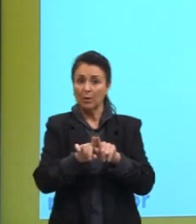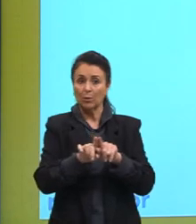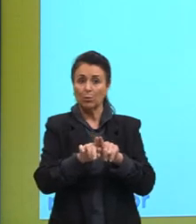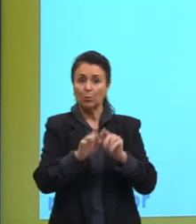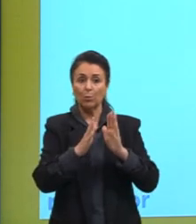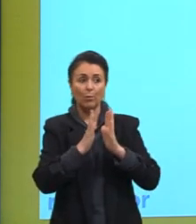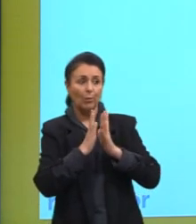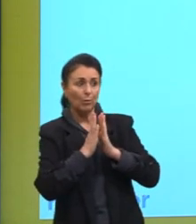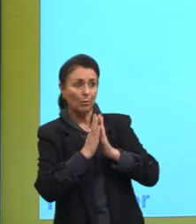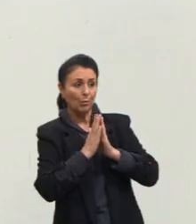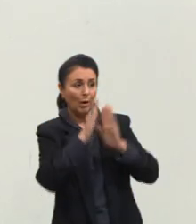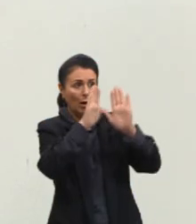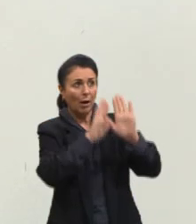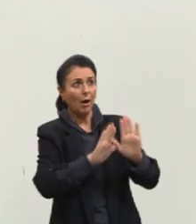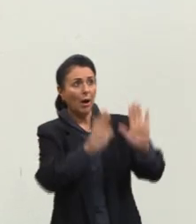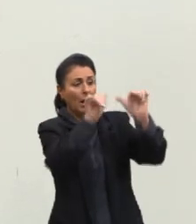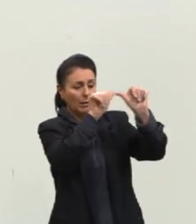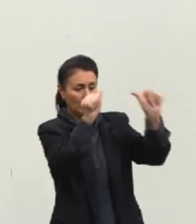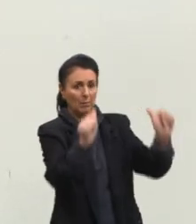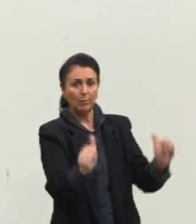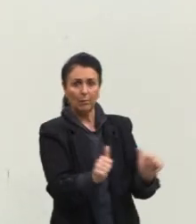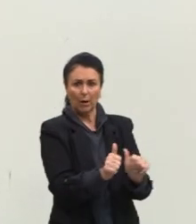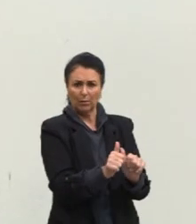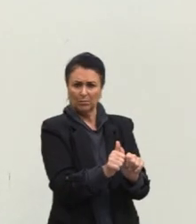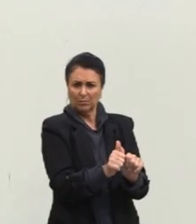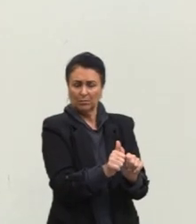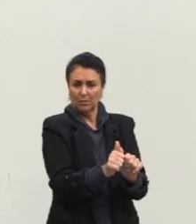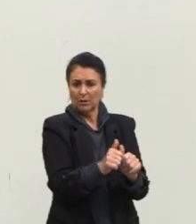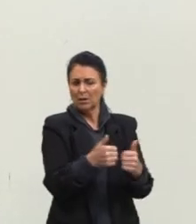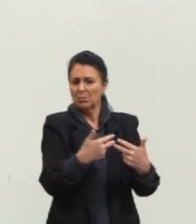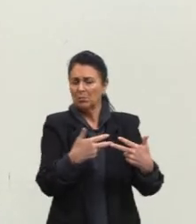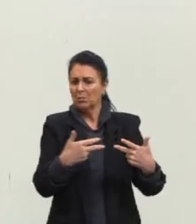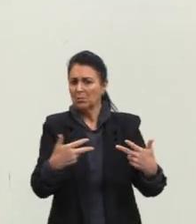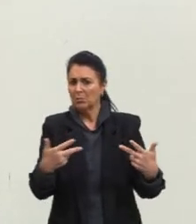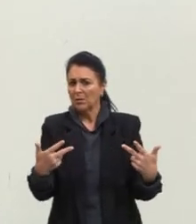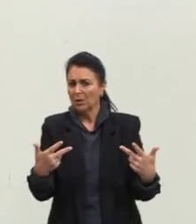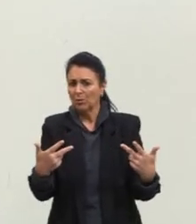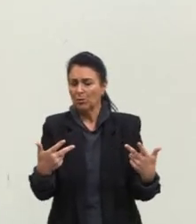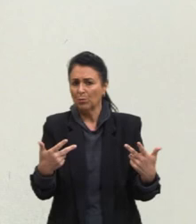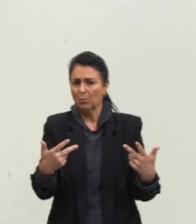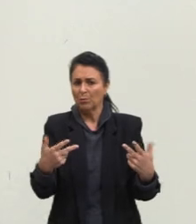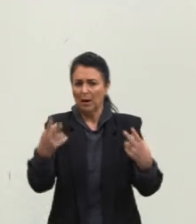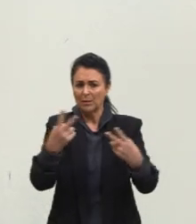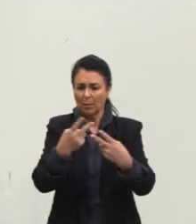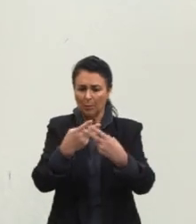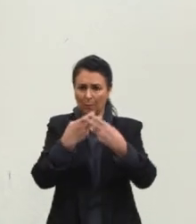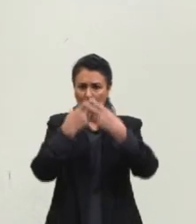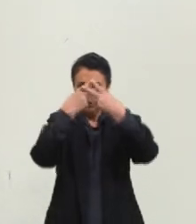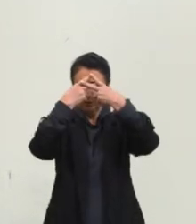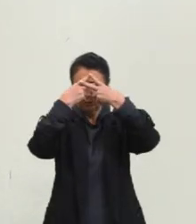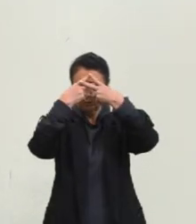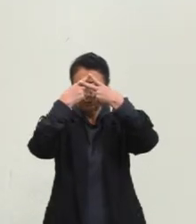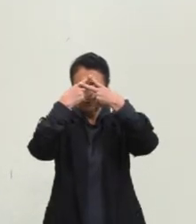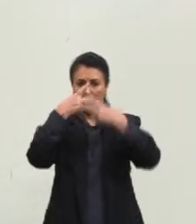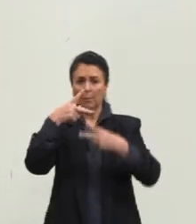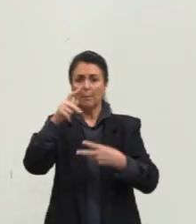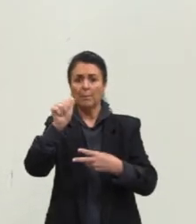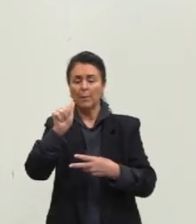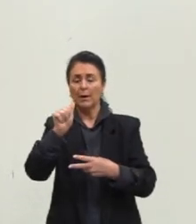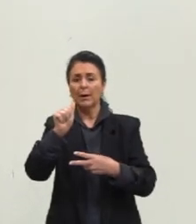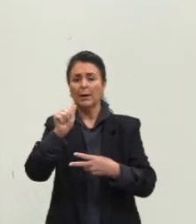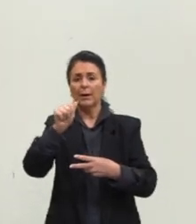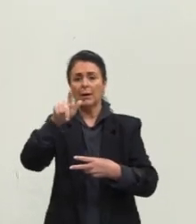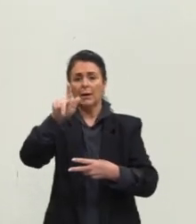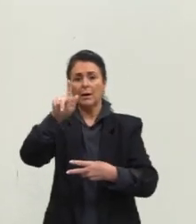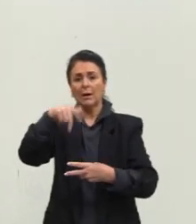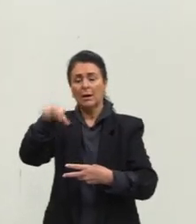que vai ser visto, de certa forma, como um elemento um pouco pagão, um elemento que seria estranho a fé cristã na